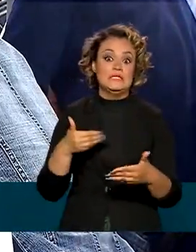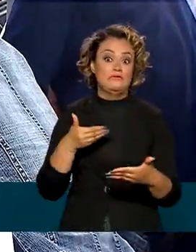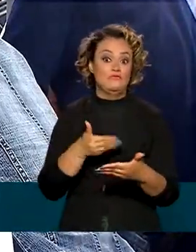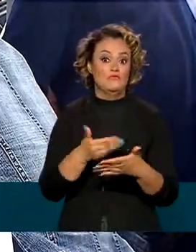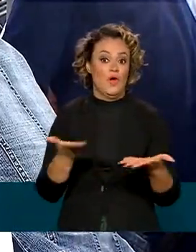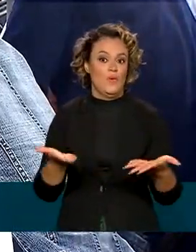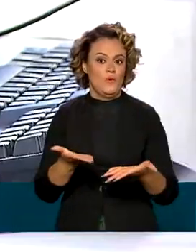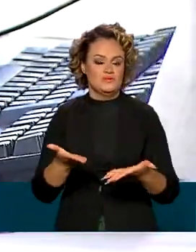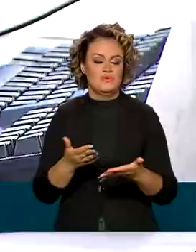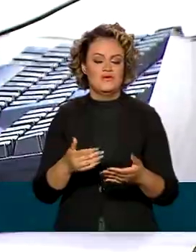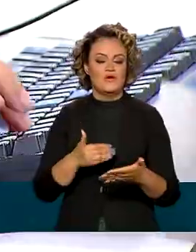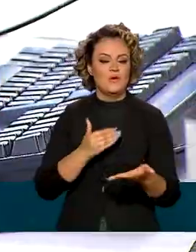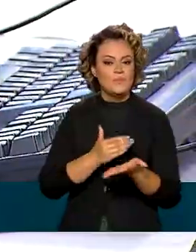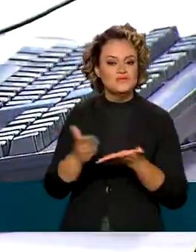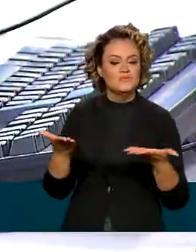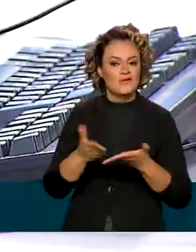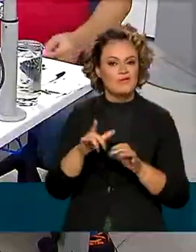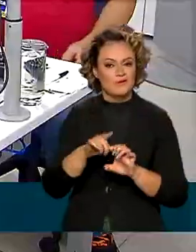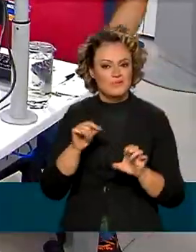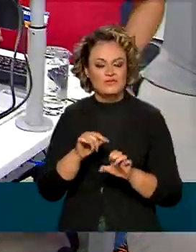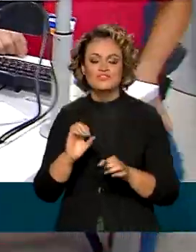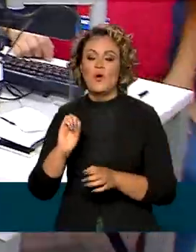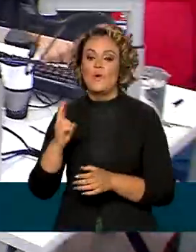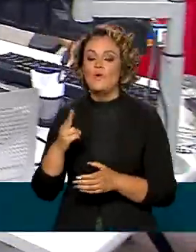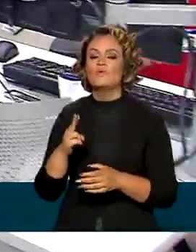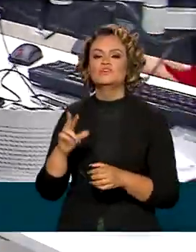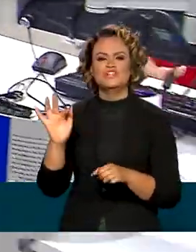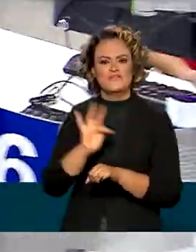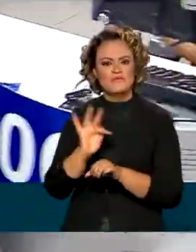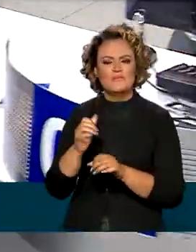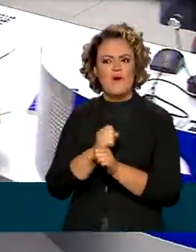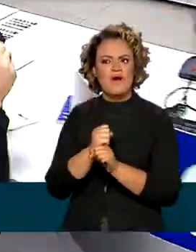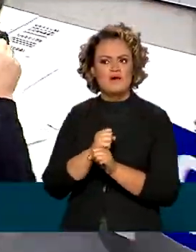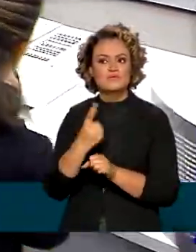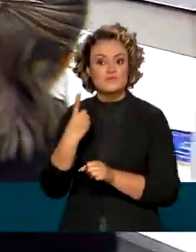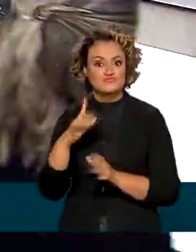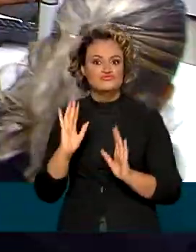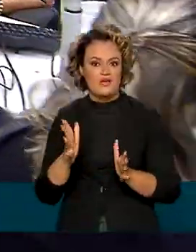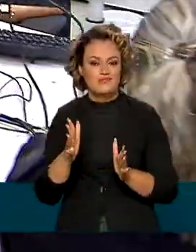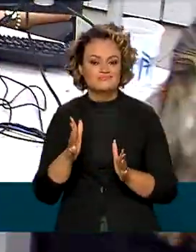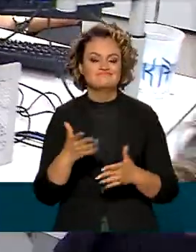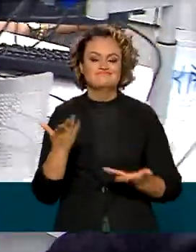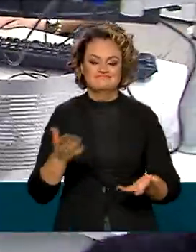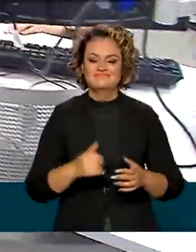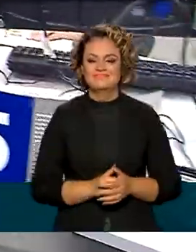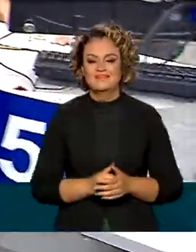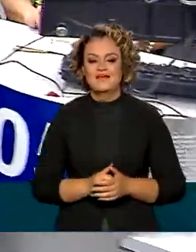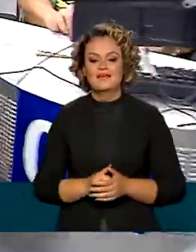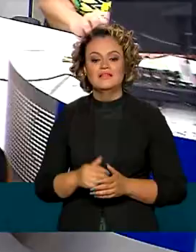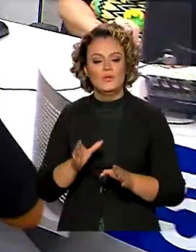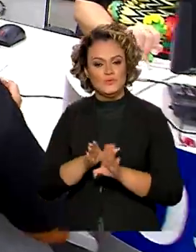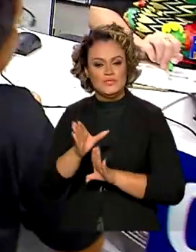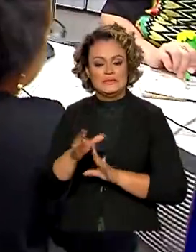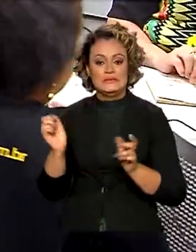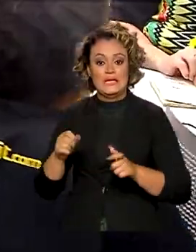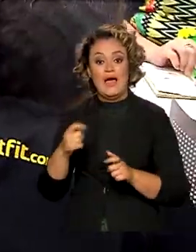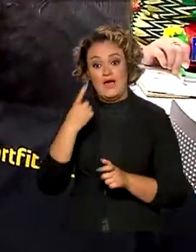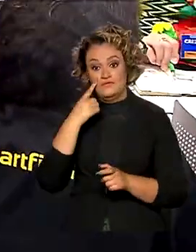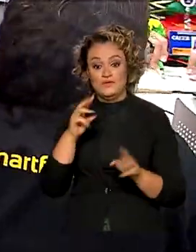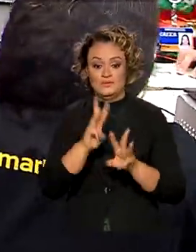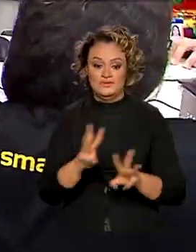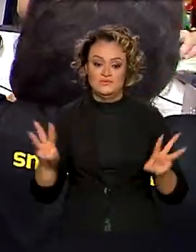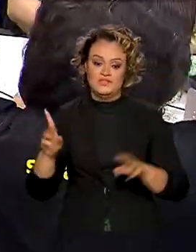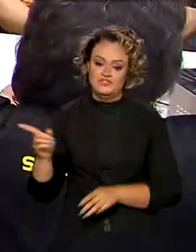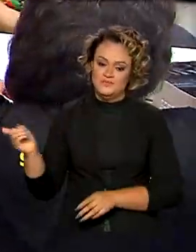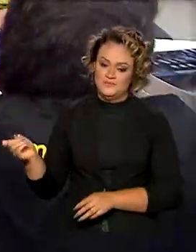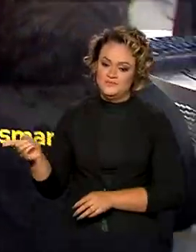-formalizada e empreendedora formalizada há mais de um ano. As interessadas podem consultar o site